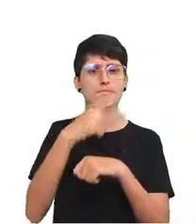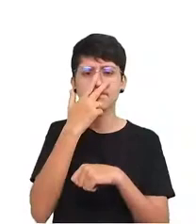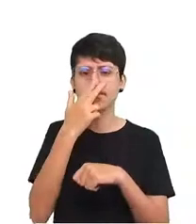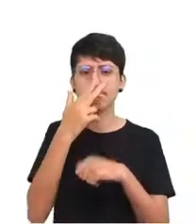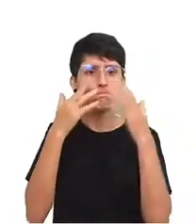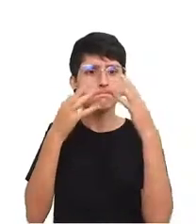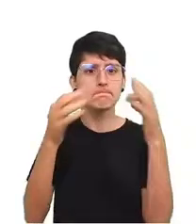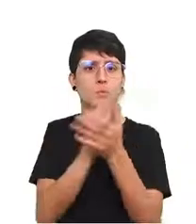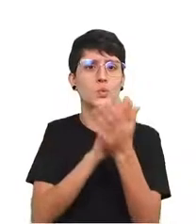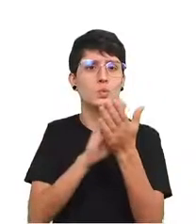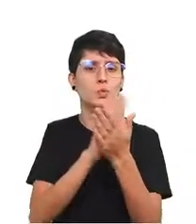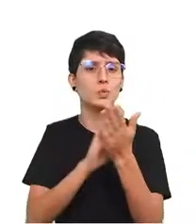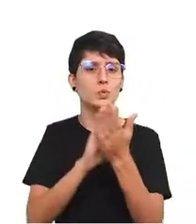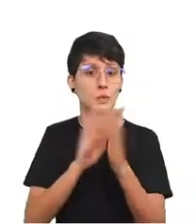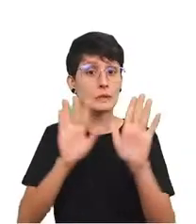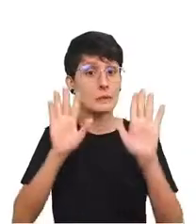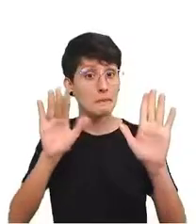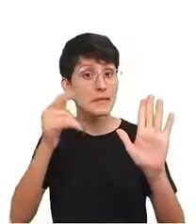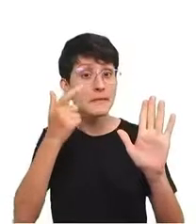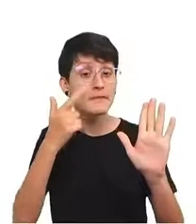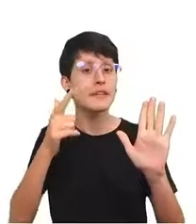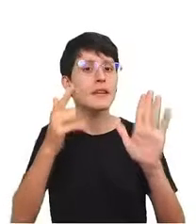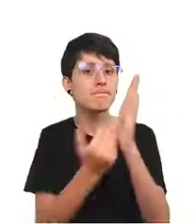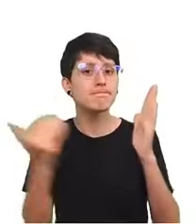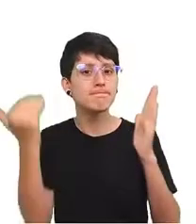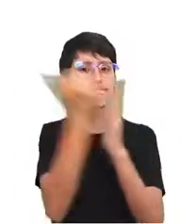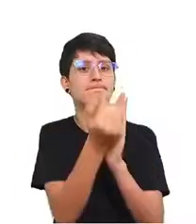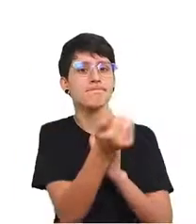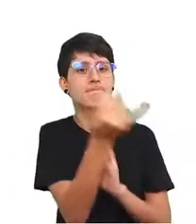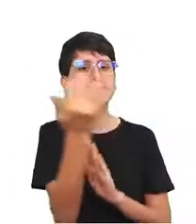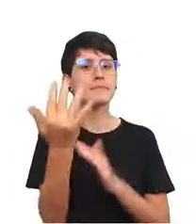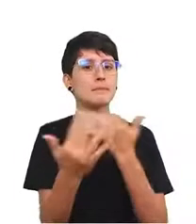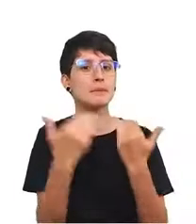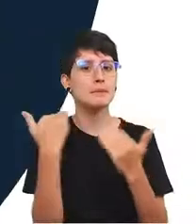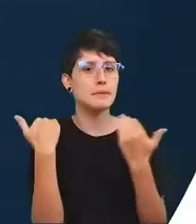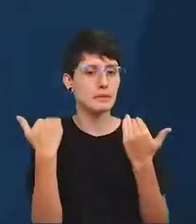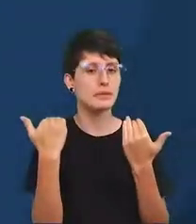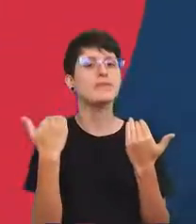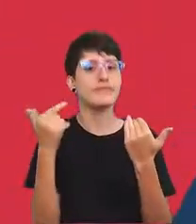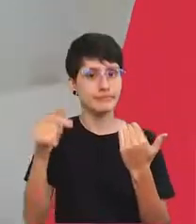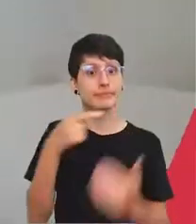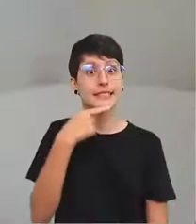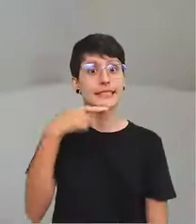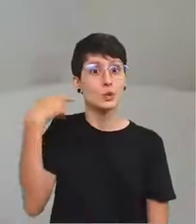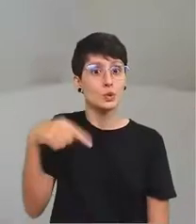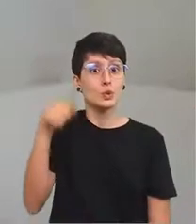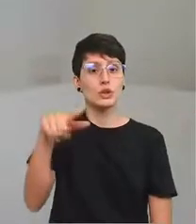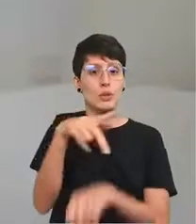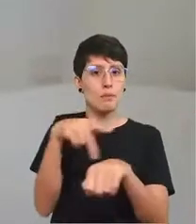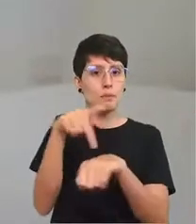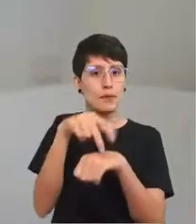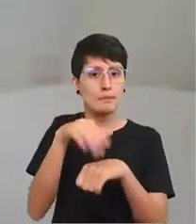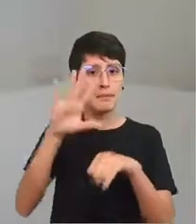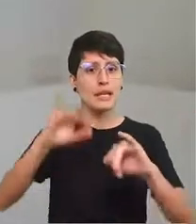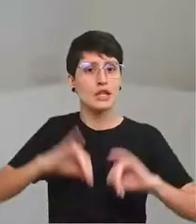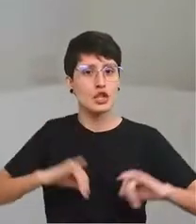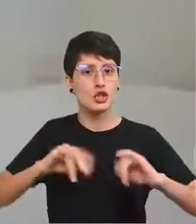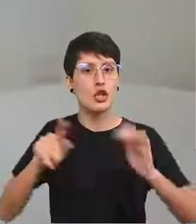Mas se olharmos o excesso de mortes nessas estimativas, a Rússia é um dos países mais atingidos do mundo.